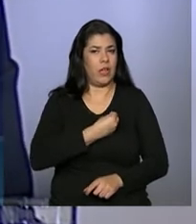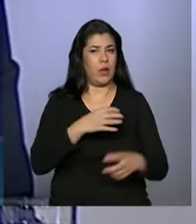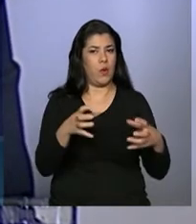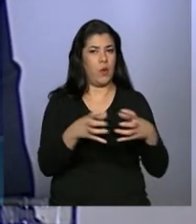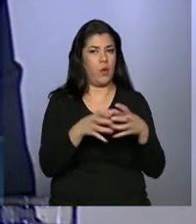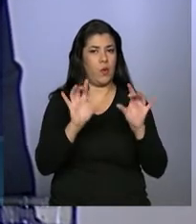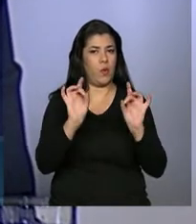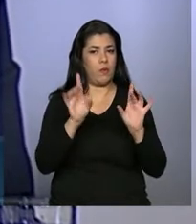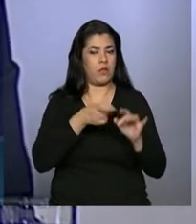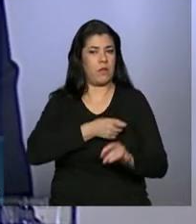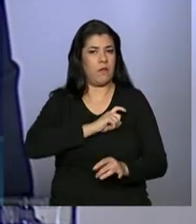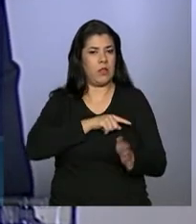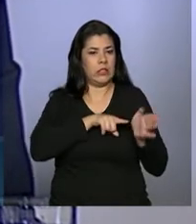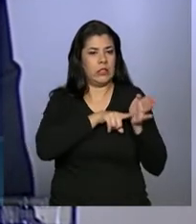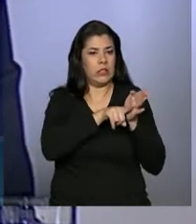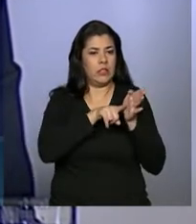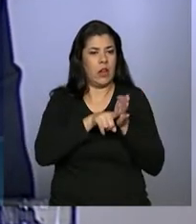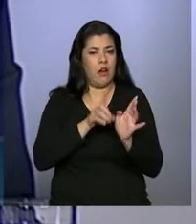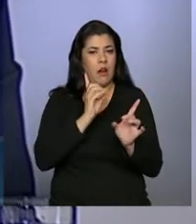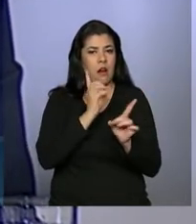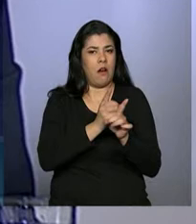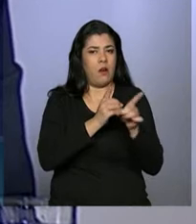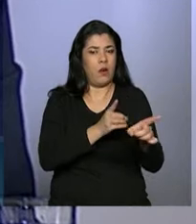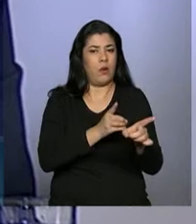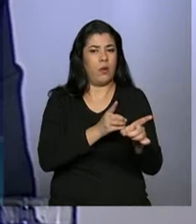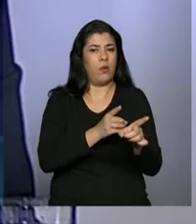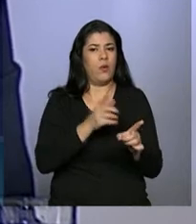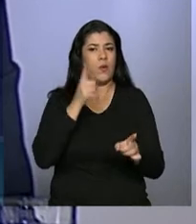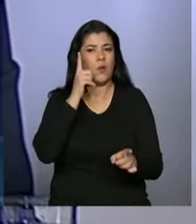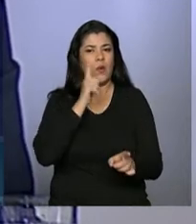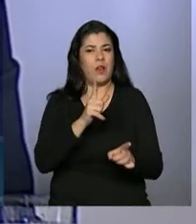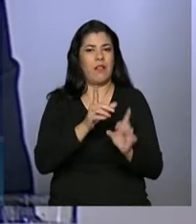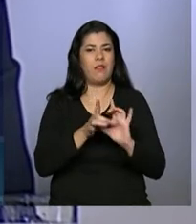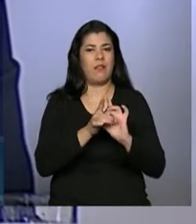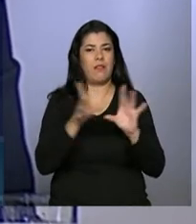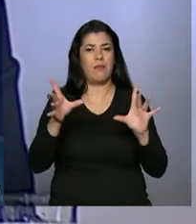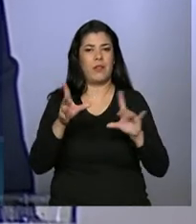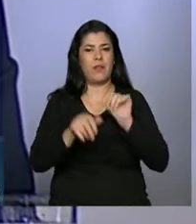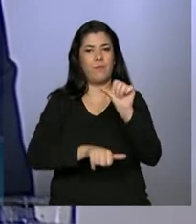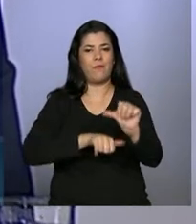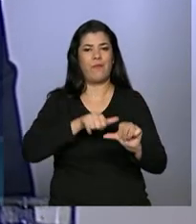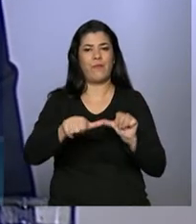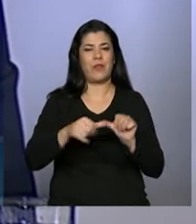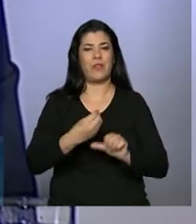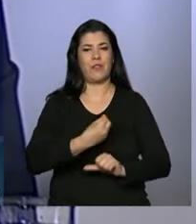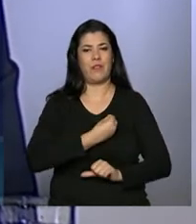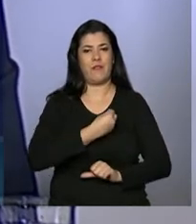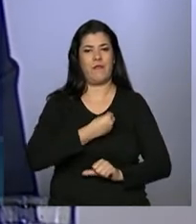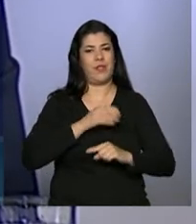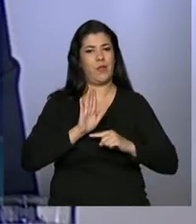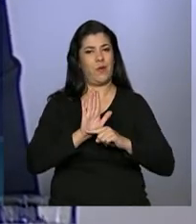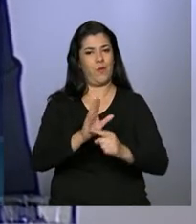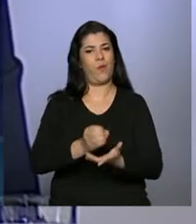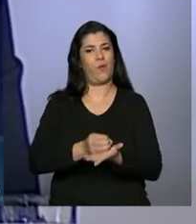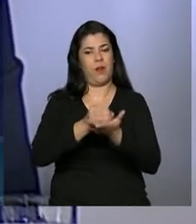de recomeçar ou mudar o curso de sua vida pelas mãos dos auditores fiscais do trabalho.